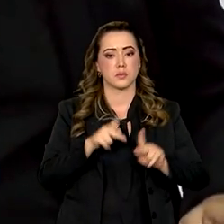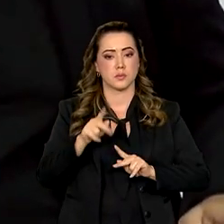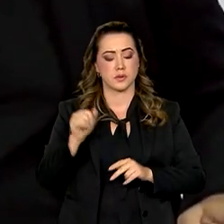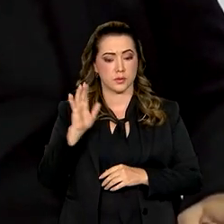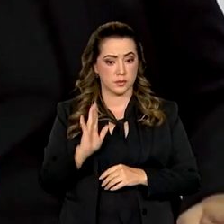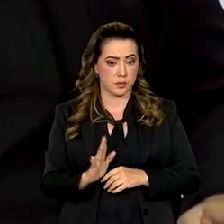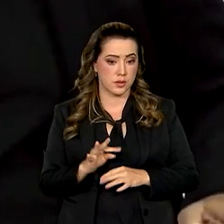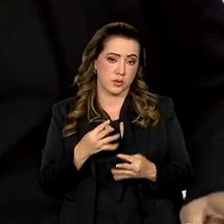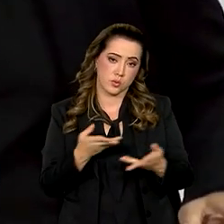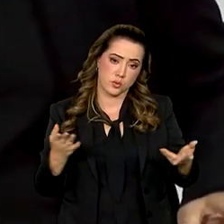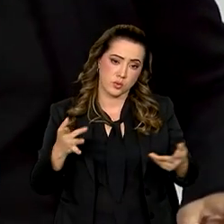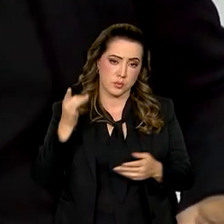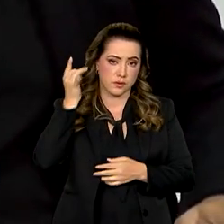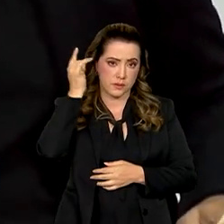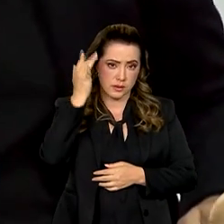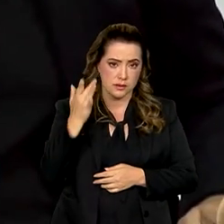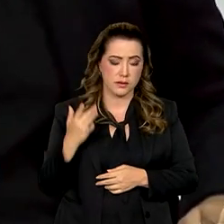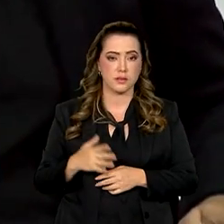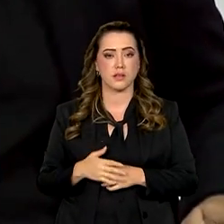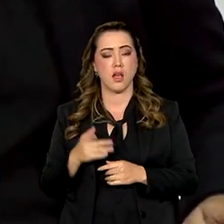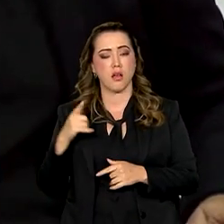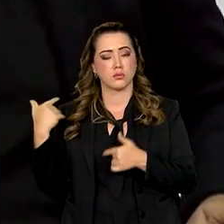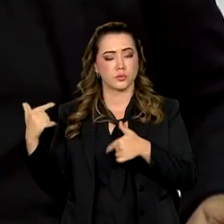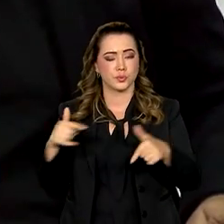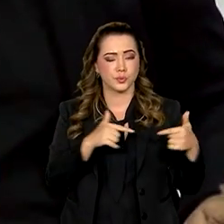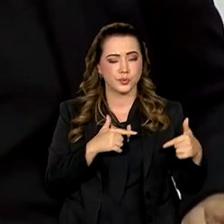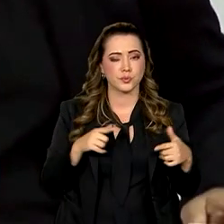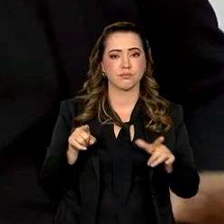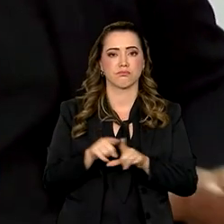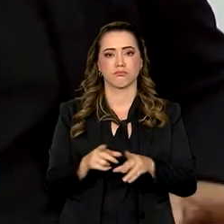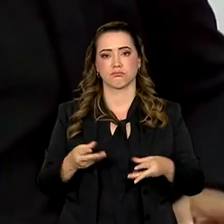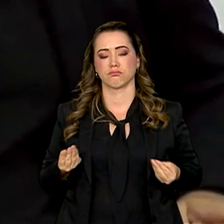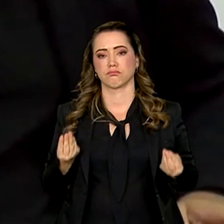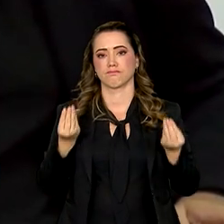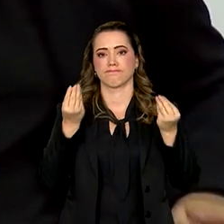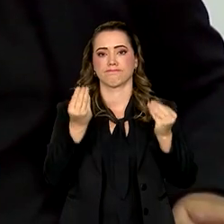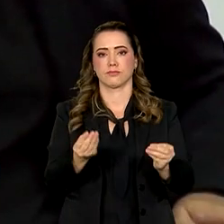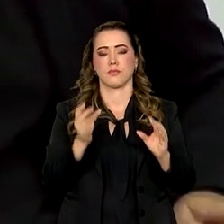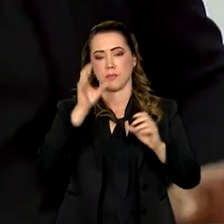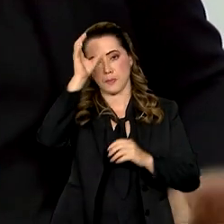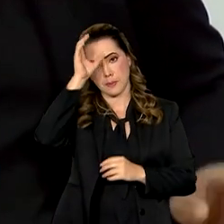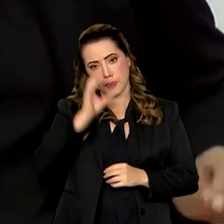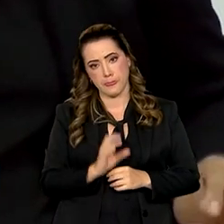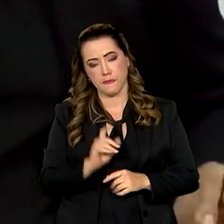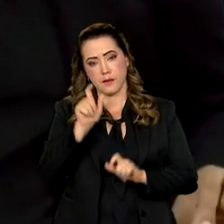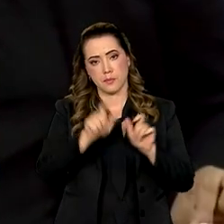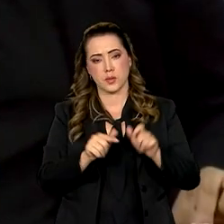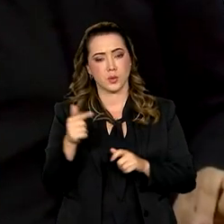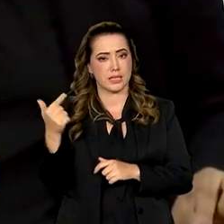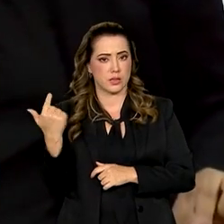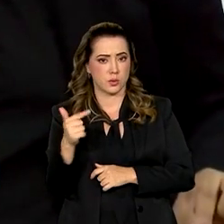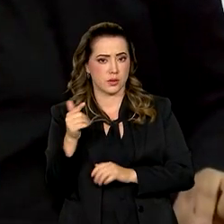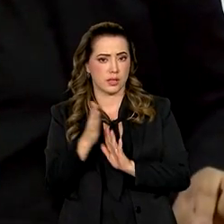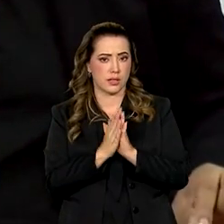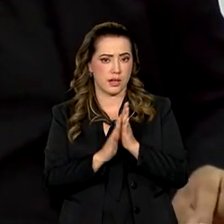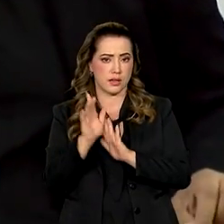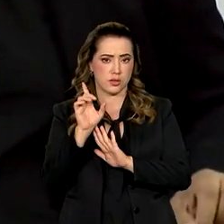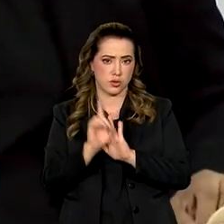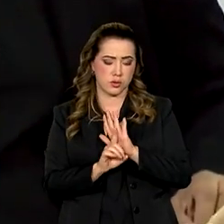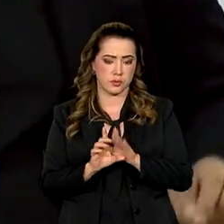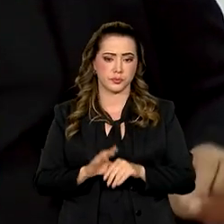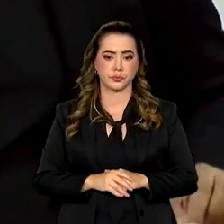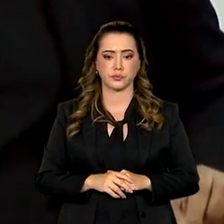Tudo para facilitar a tarefa de levar uma fração de cidadania a quem não tem direito nenhum.